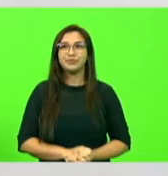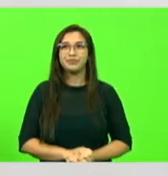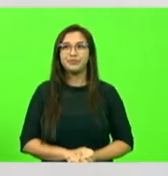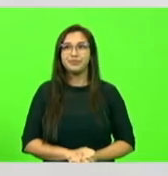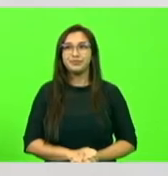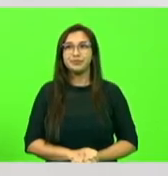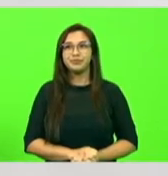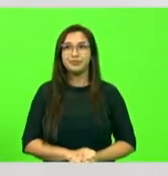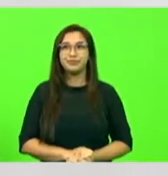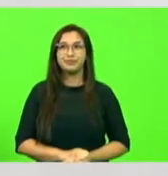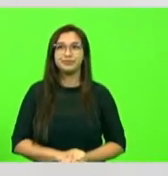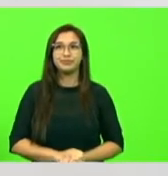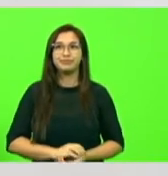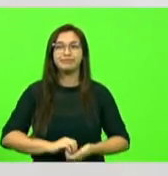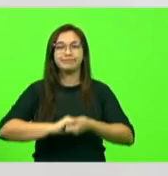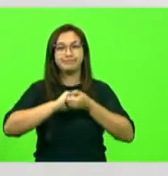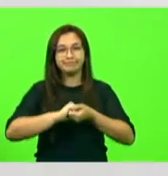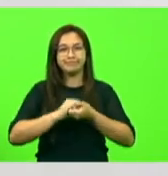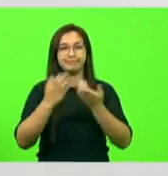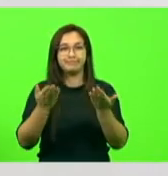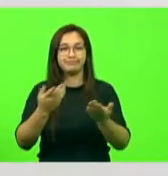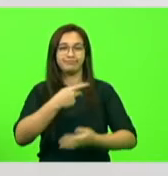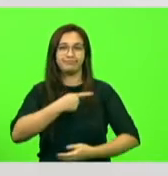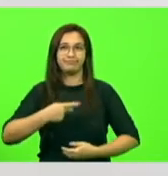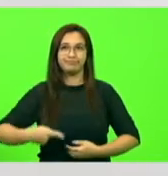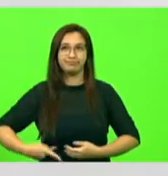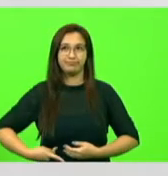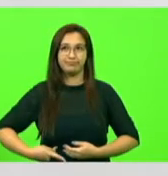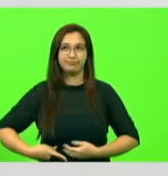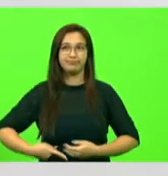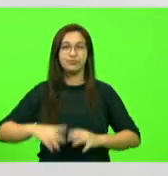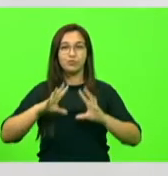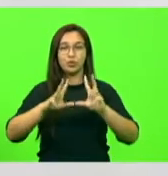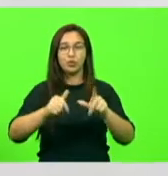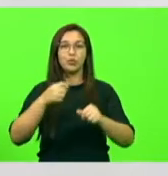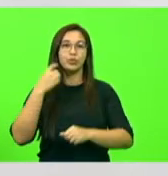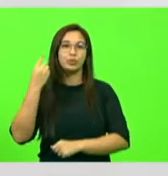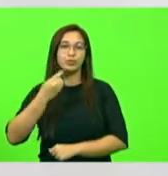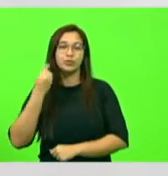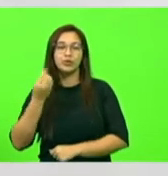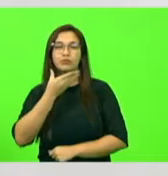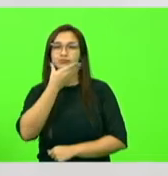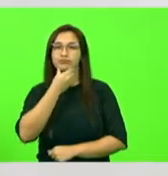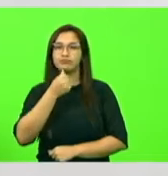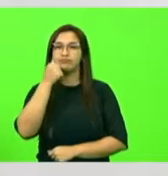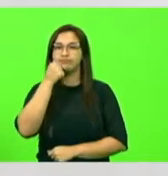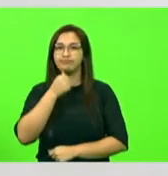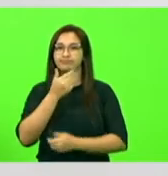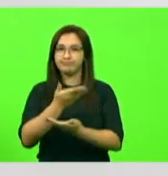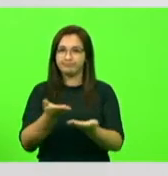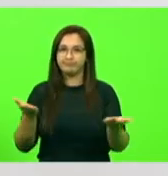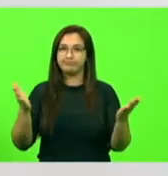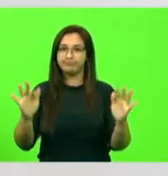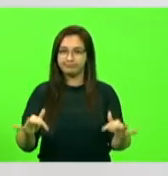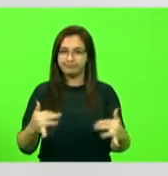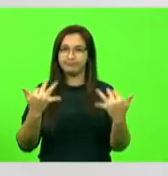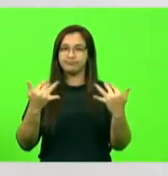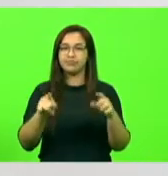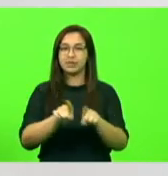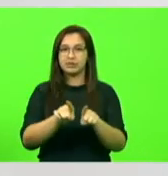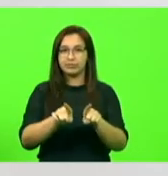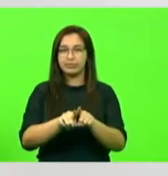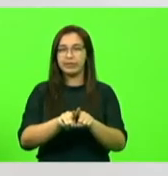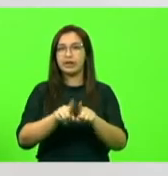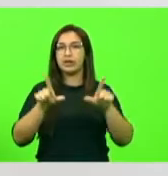Cumprimentar o presidente e os senhores deputados, senhoras deputadas, os que nos acompanham através